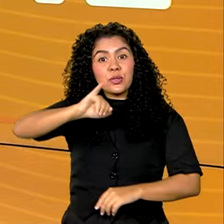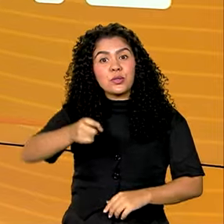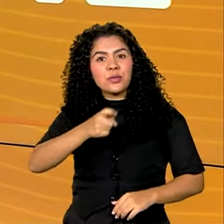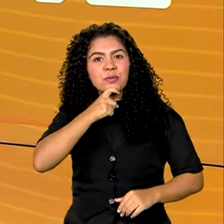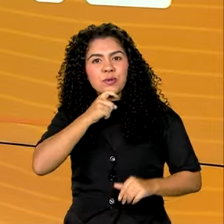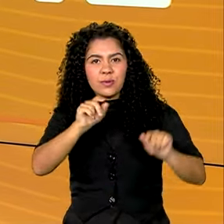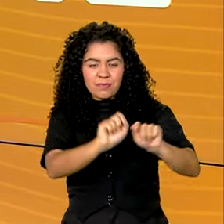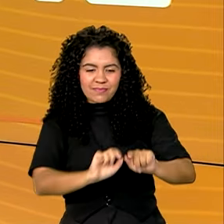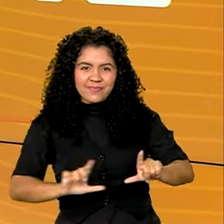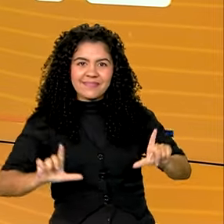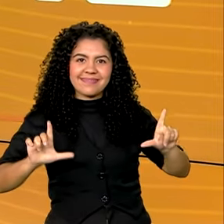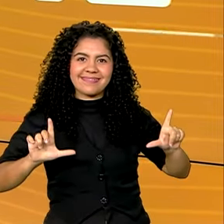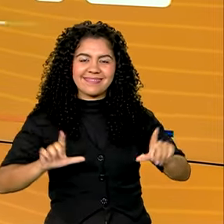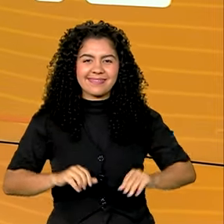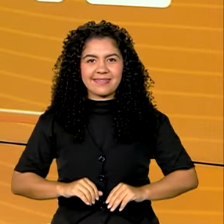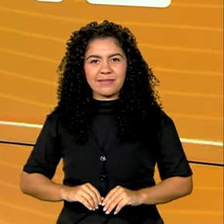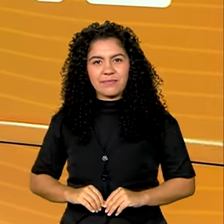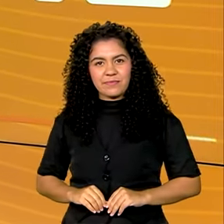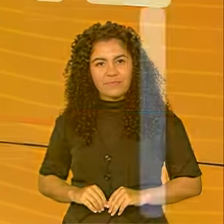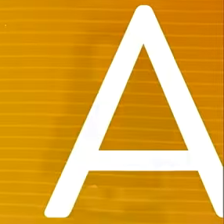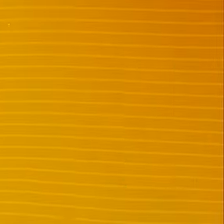o Brasil em Dia começa agora.